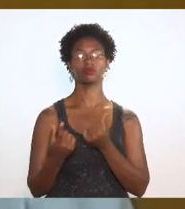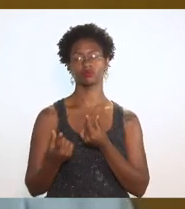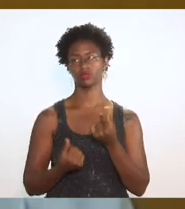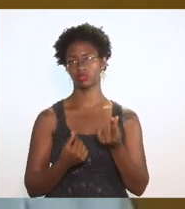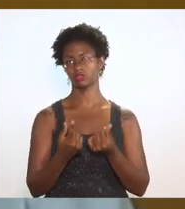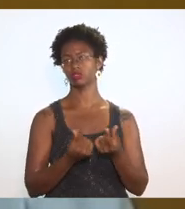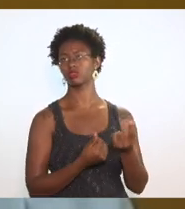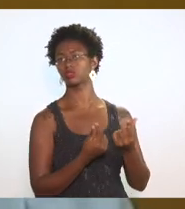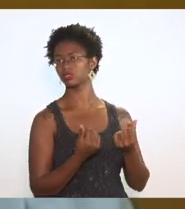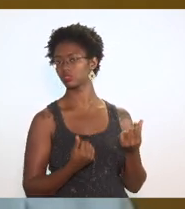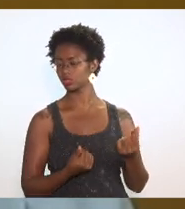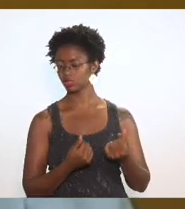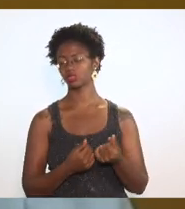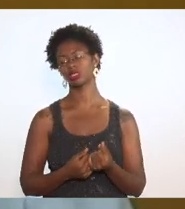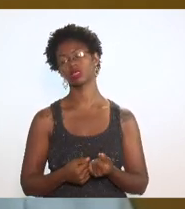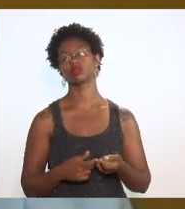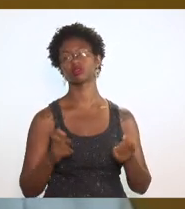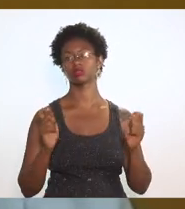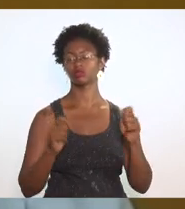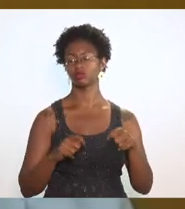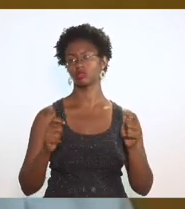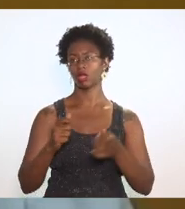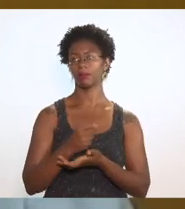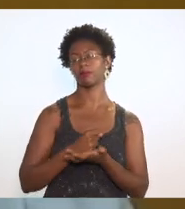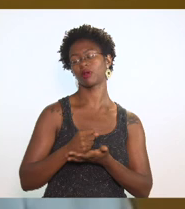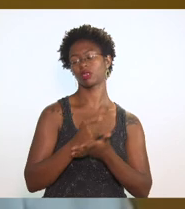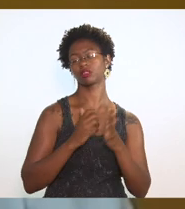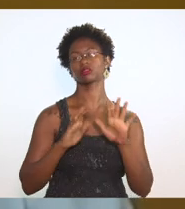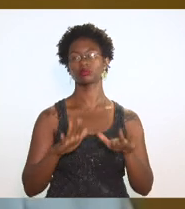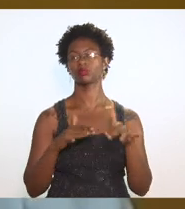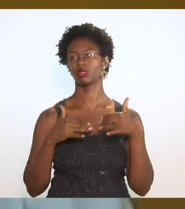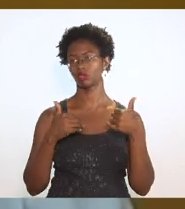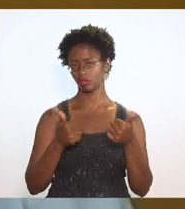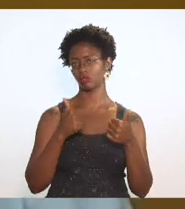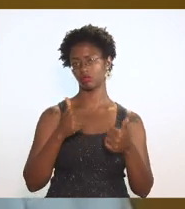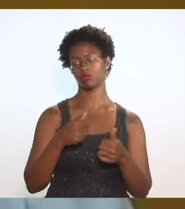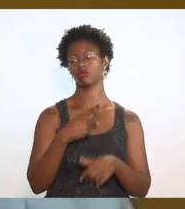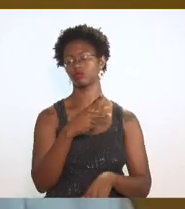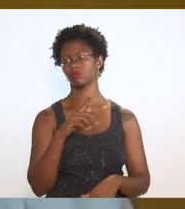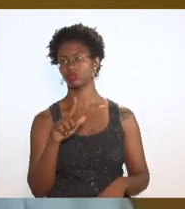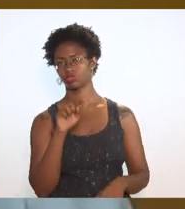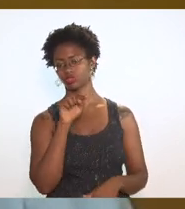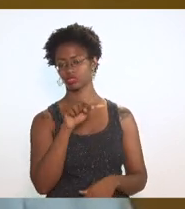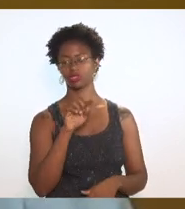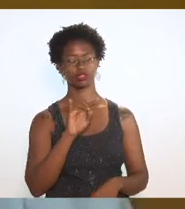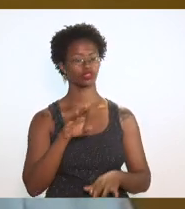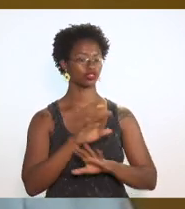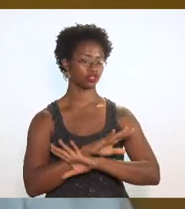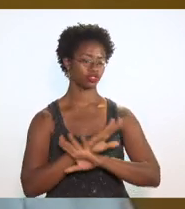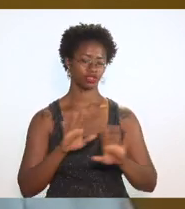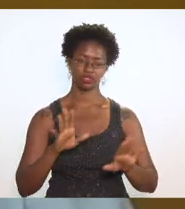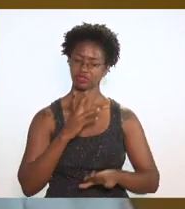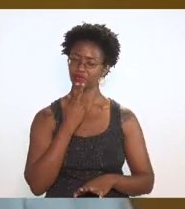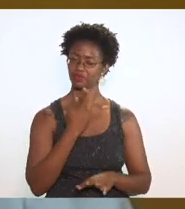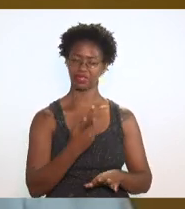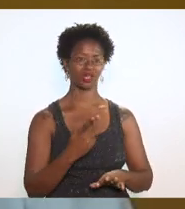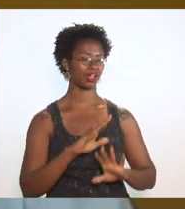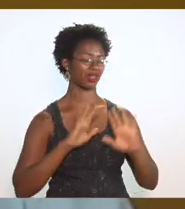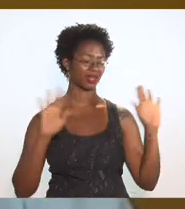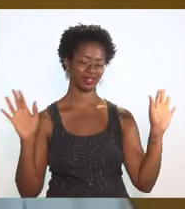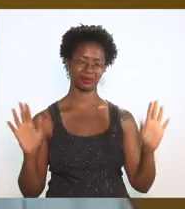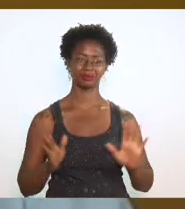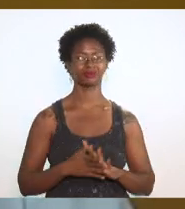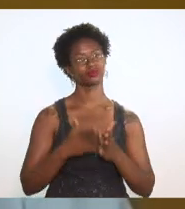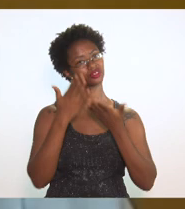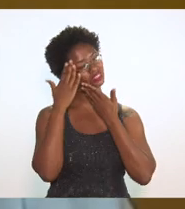que nos dê mais subsídios na apreciação desse projeto de lei é só isso que eu teria que comentar mais uma vez